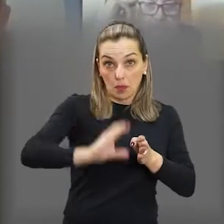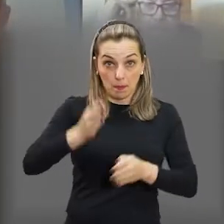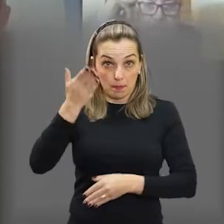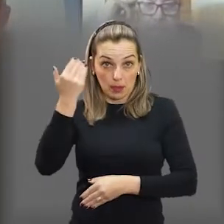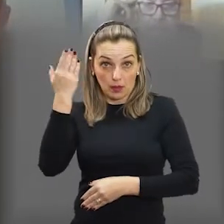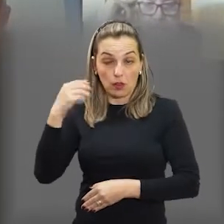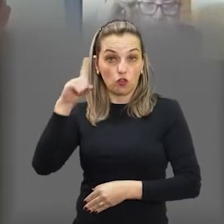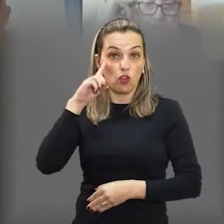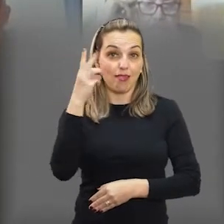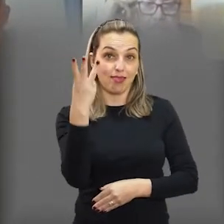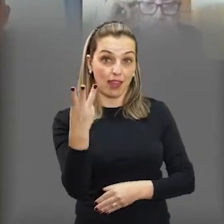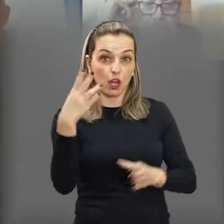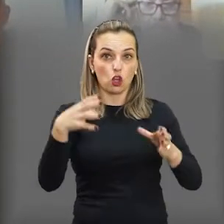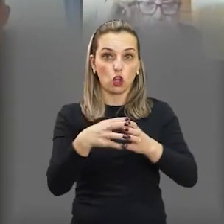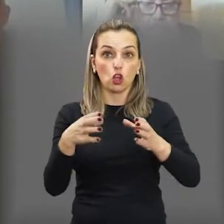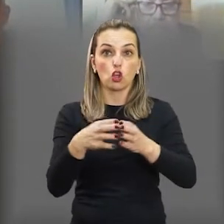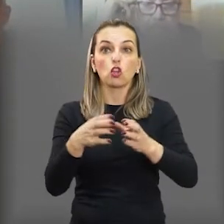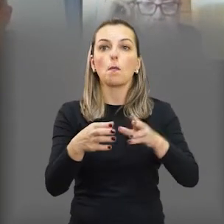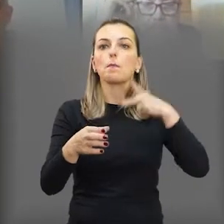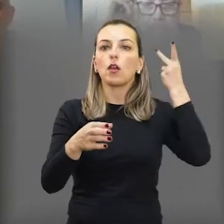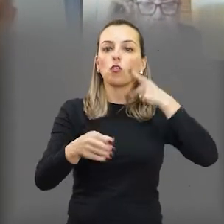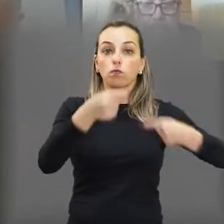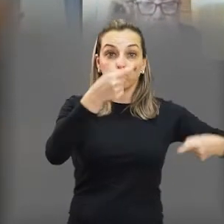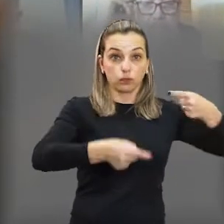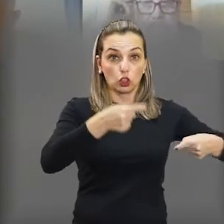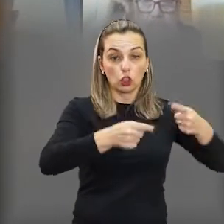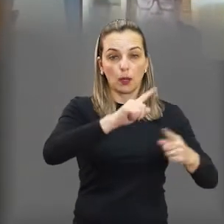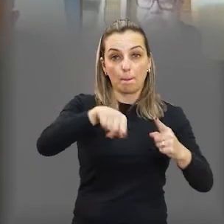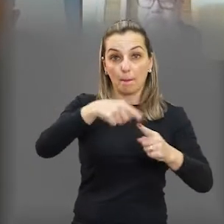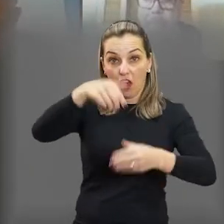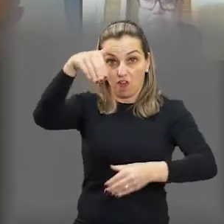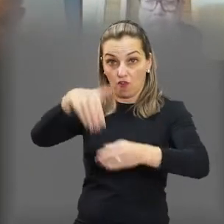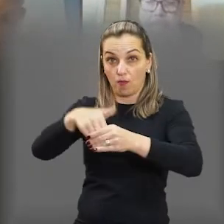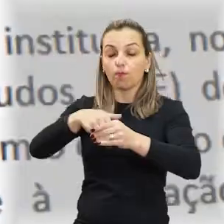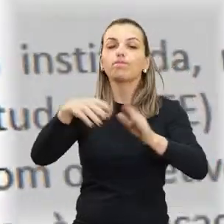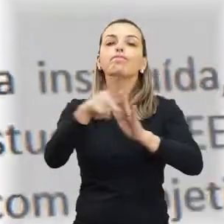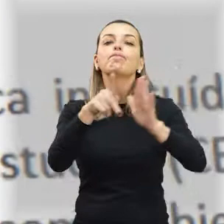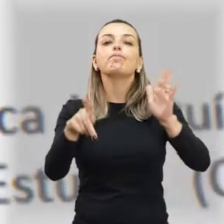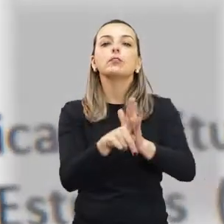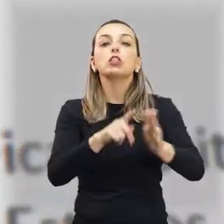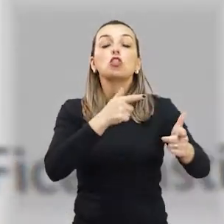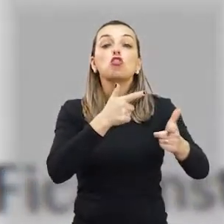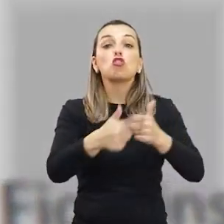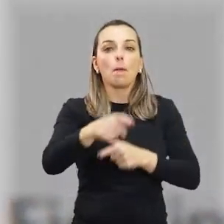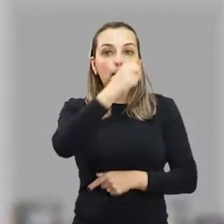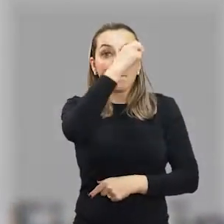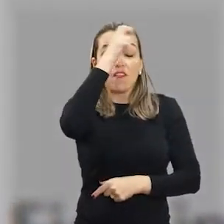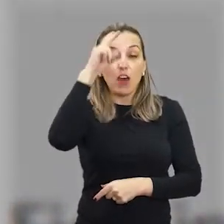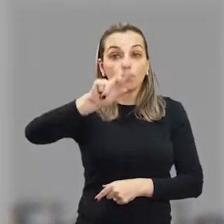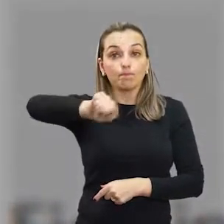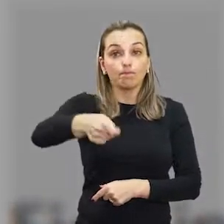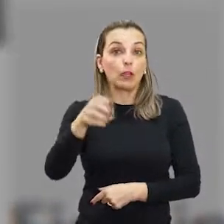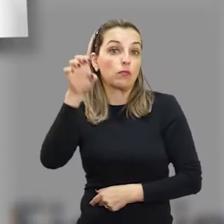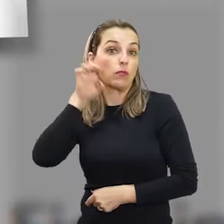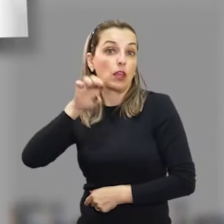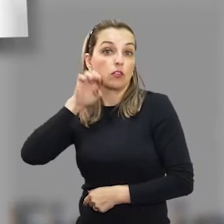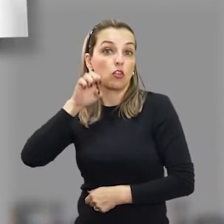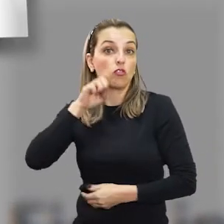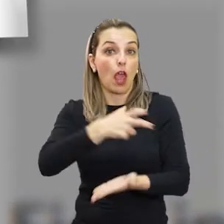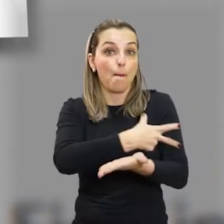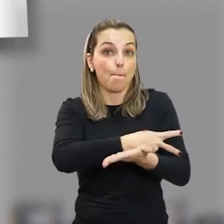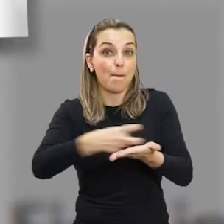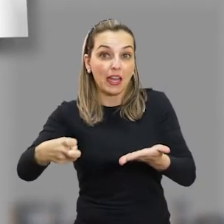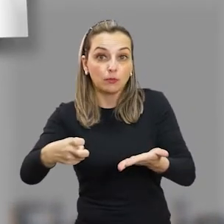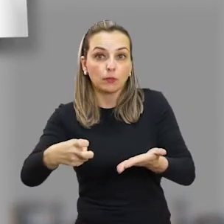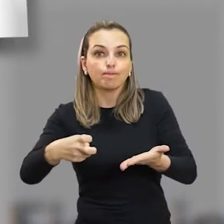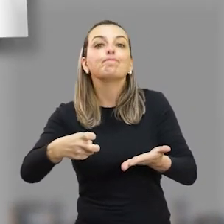Na sessão ordinária da terça-feira, dia 3, na Câmara Municipal de Araraquara, os vereadores discutiram e votaram o